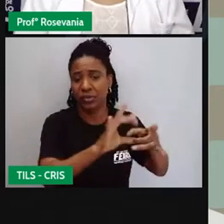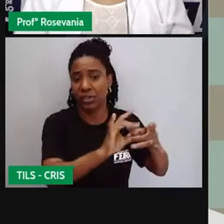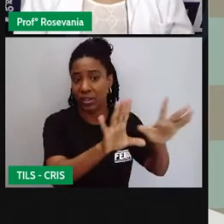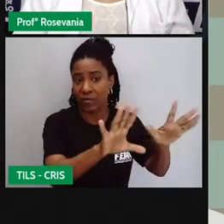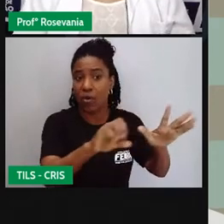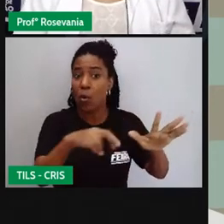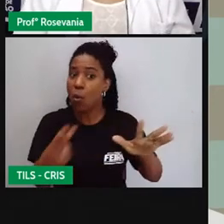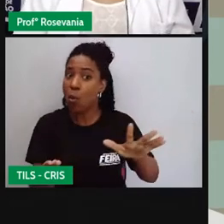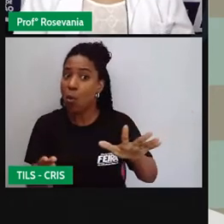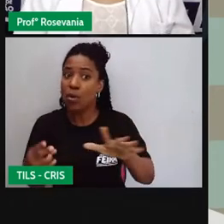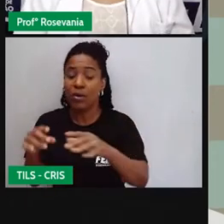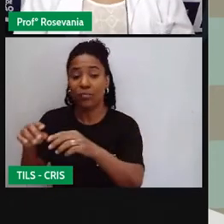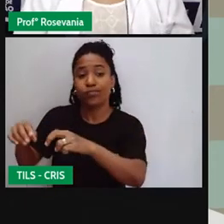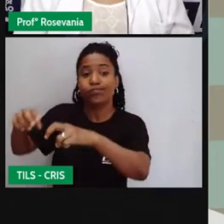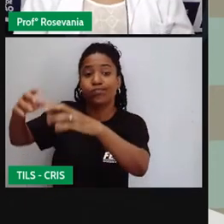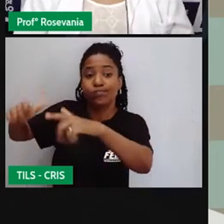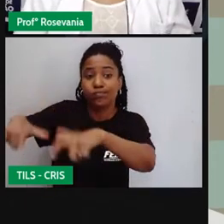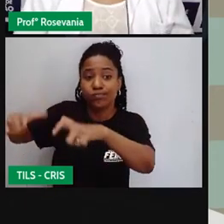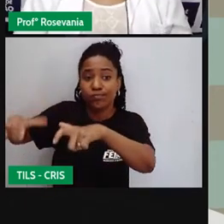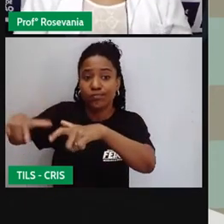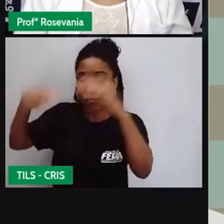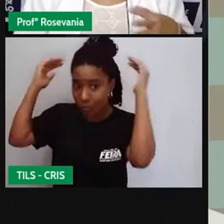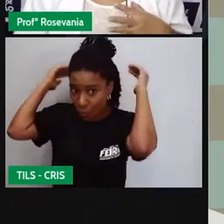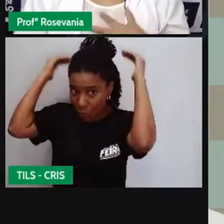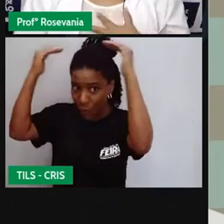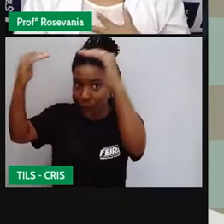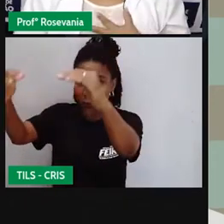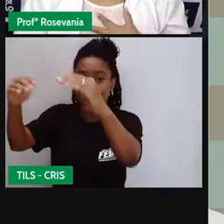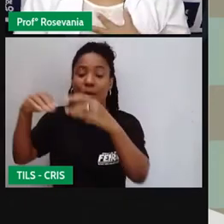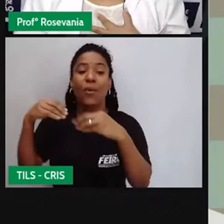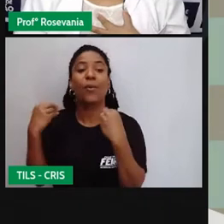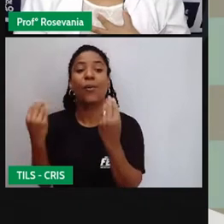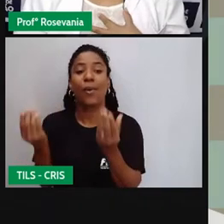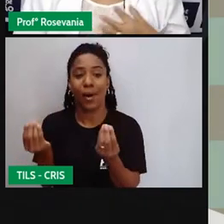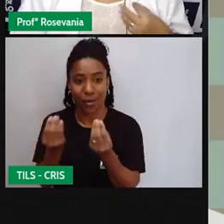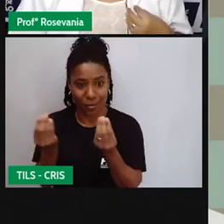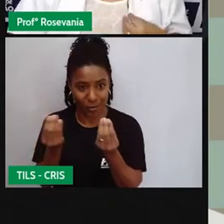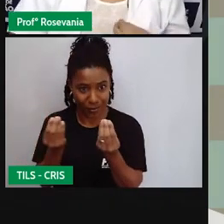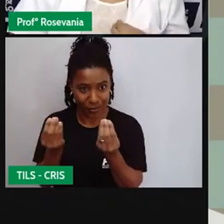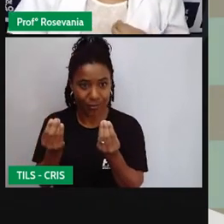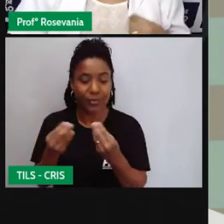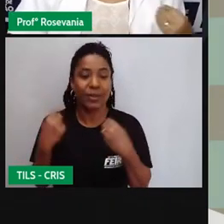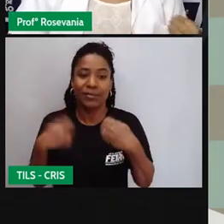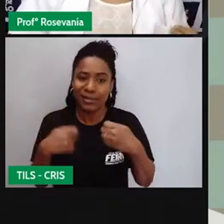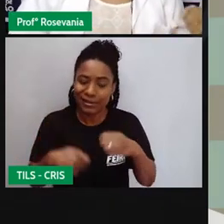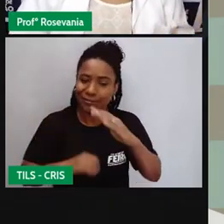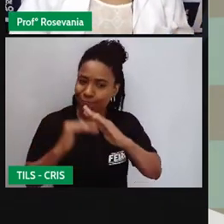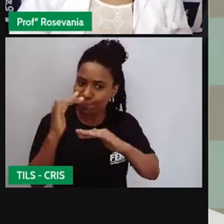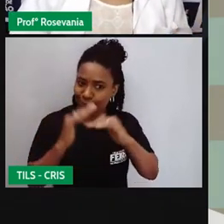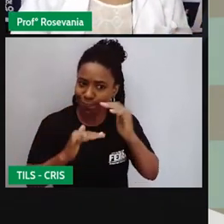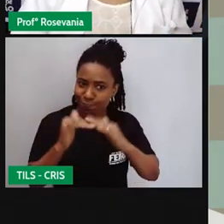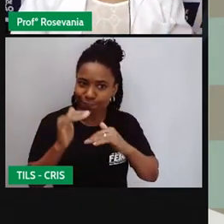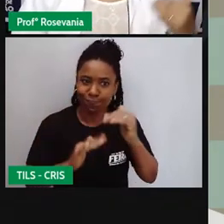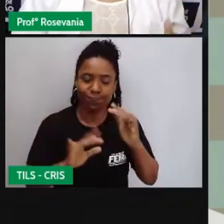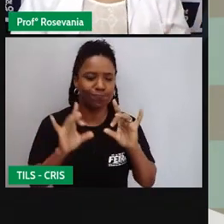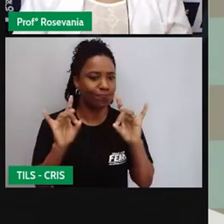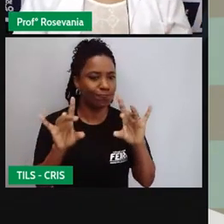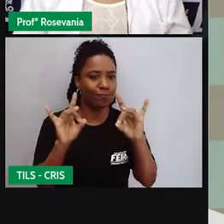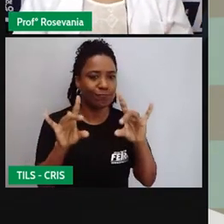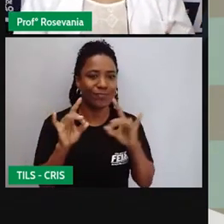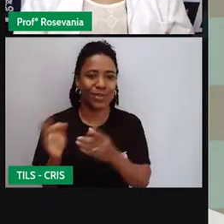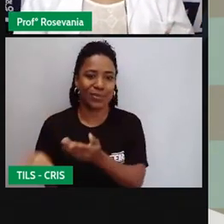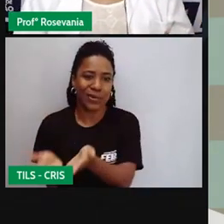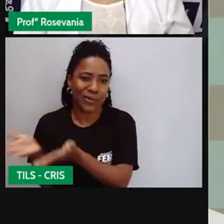preparo aqui é toda essa parte dentro da porteira. Então, vou precisar de que aí? De profissionais especializados para